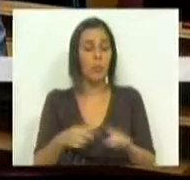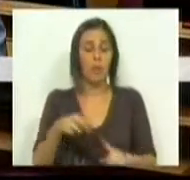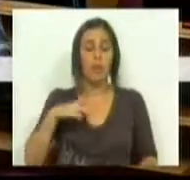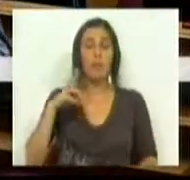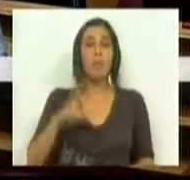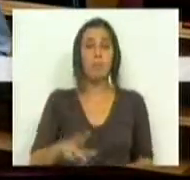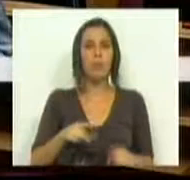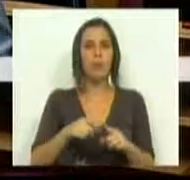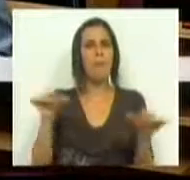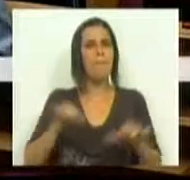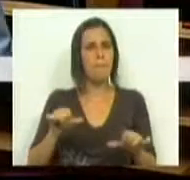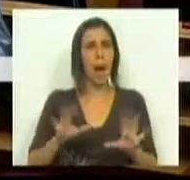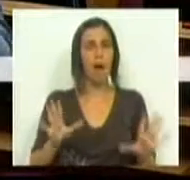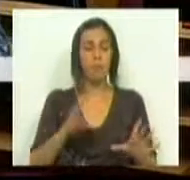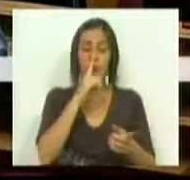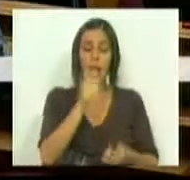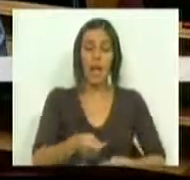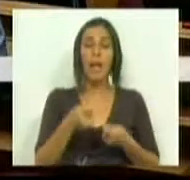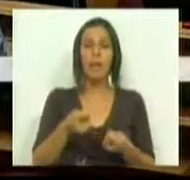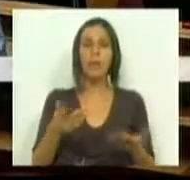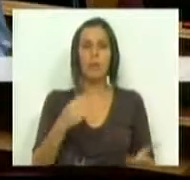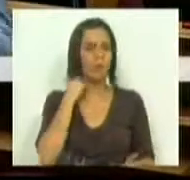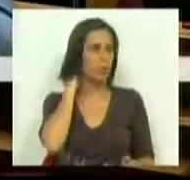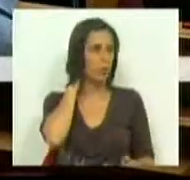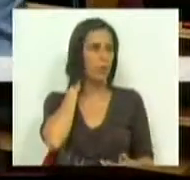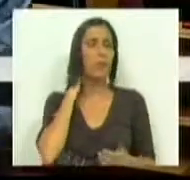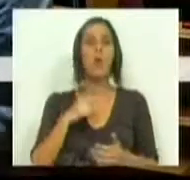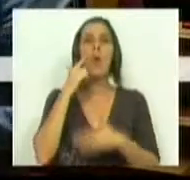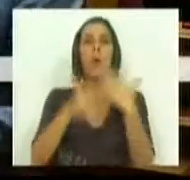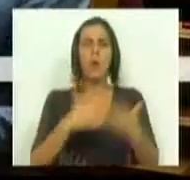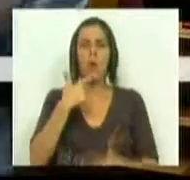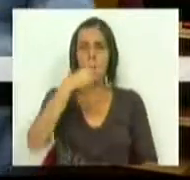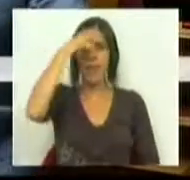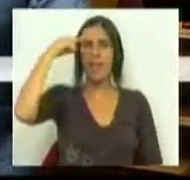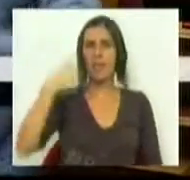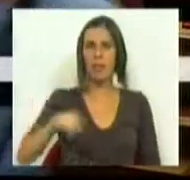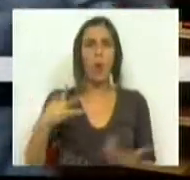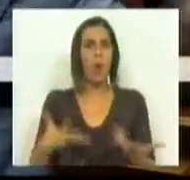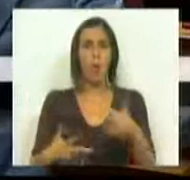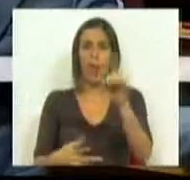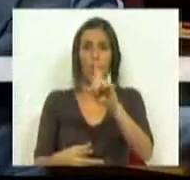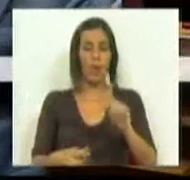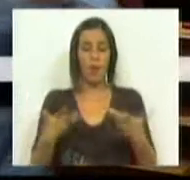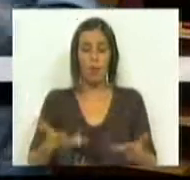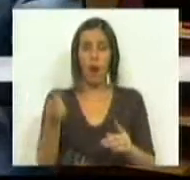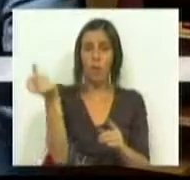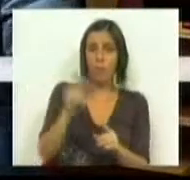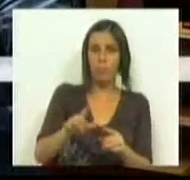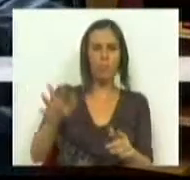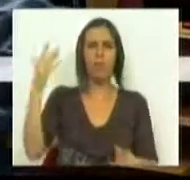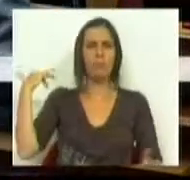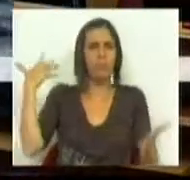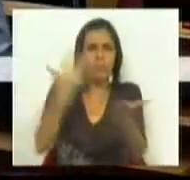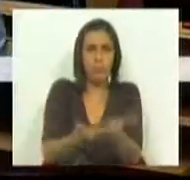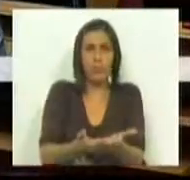Portugal, que passa mal, agricultores que continuam a ter extremas dificuldades, e não é de agora, não é de agora, é de